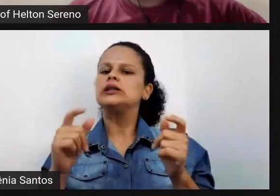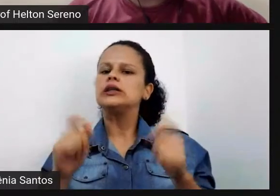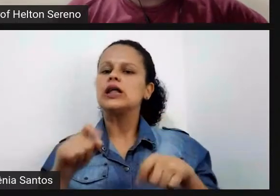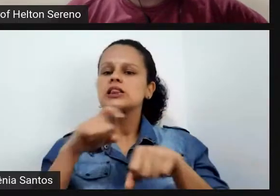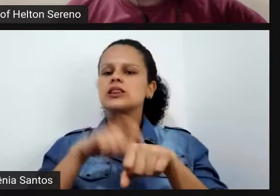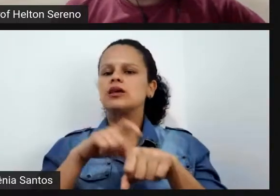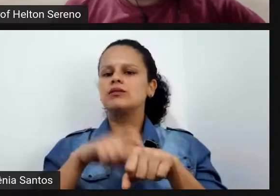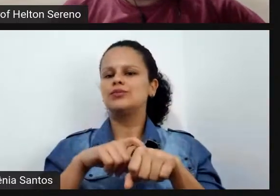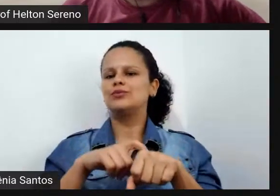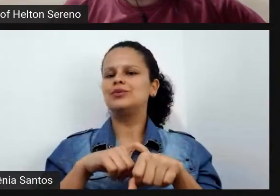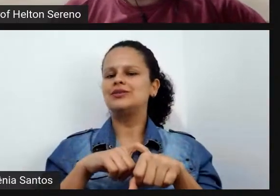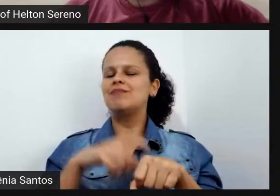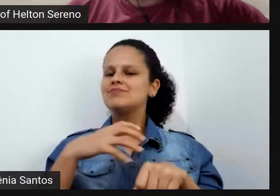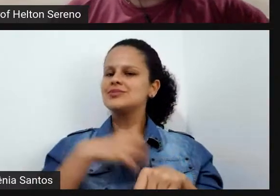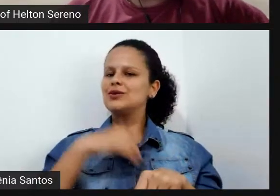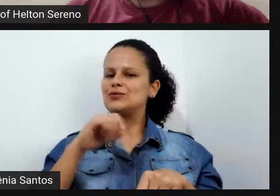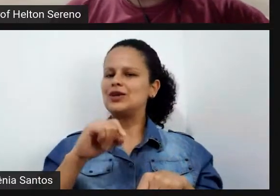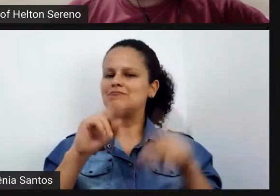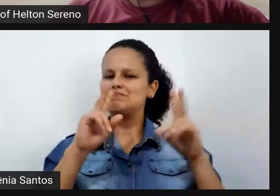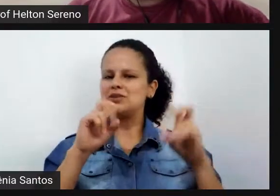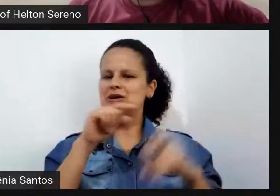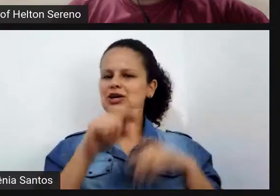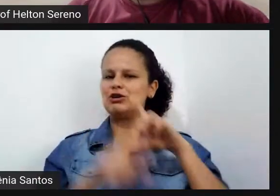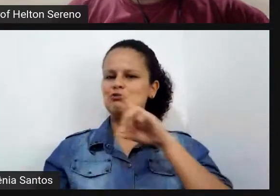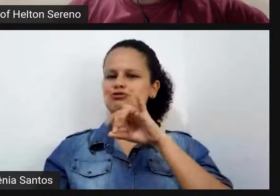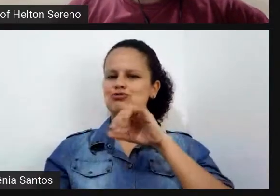positivas com o diário de bordo muito bom vale muito a pena